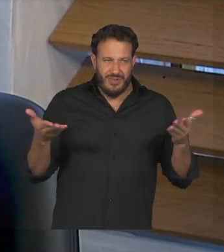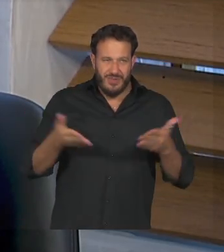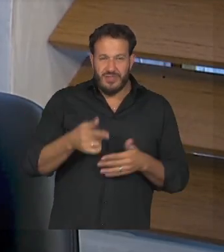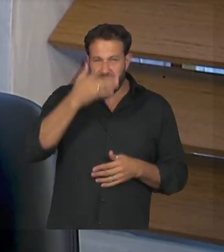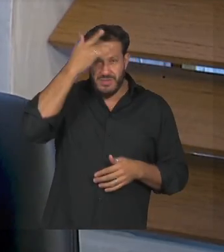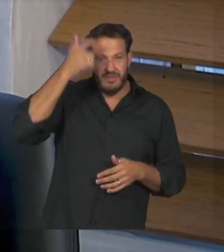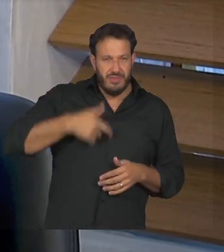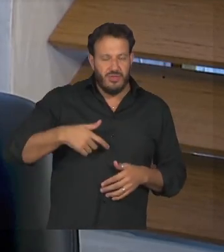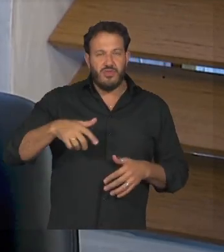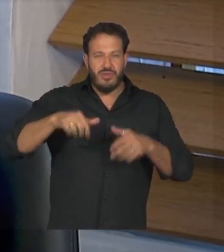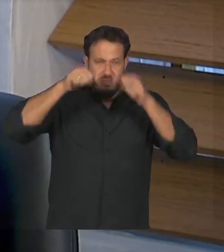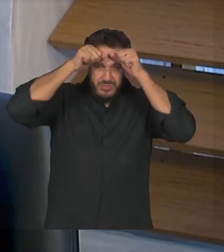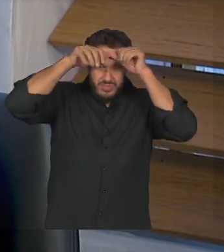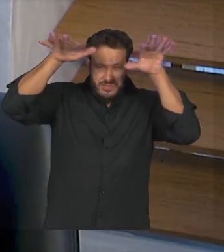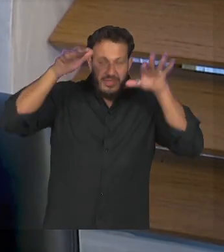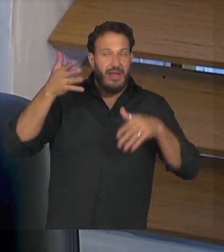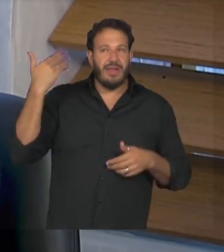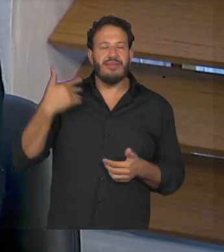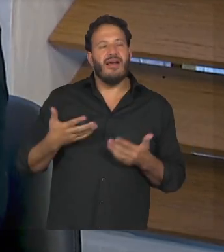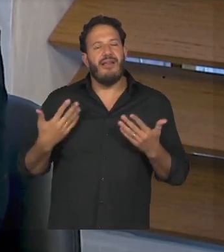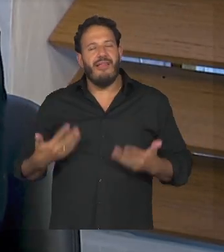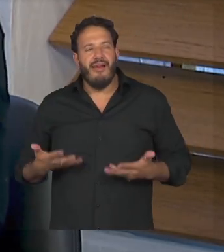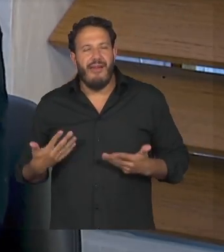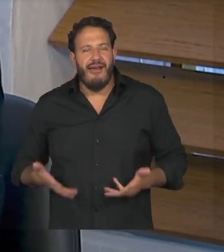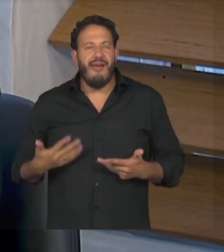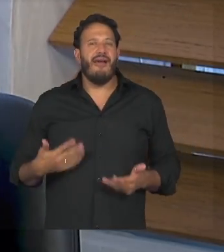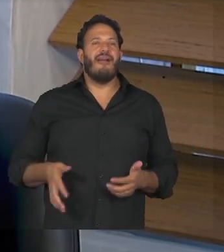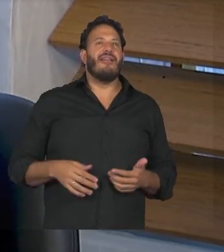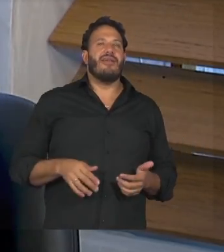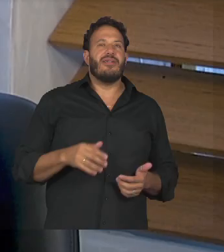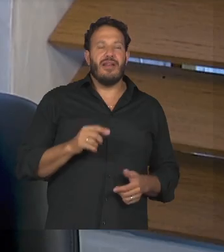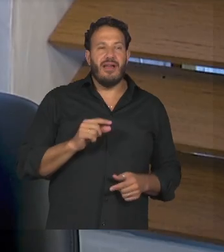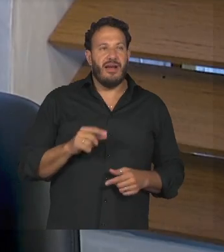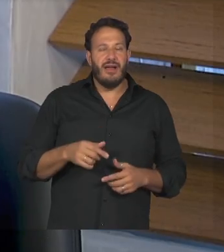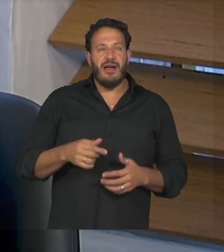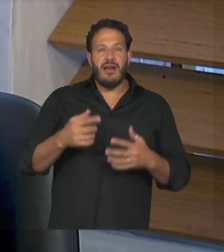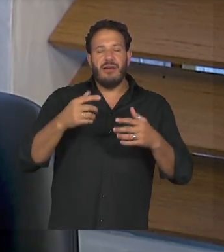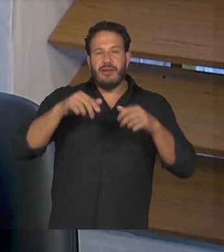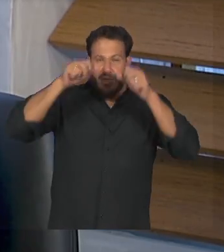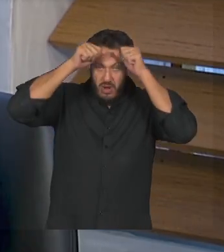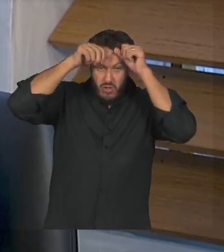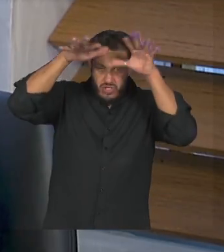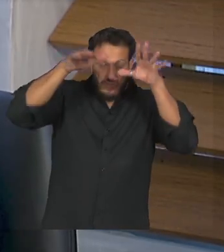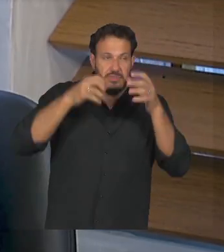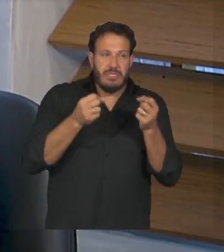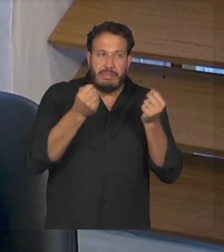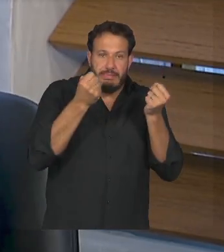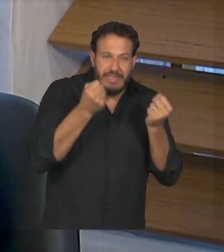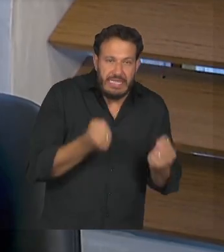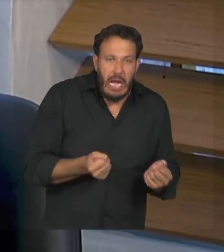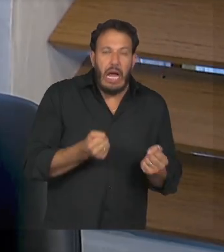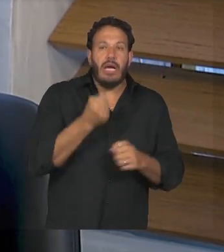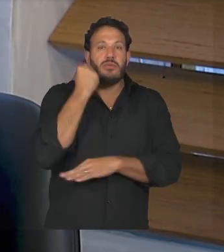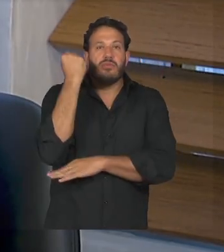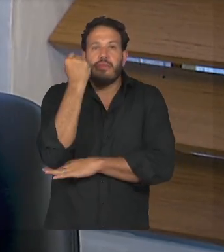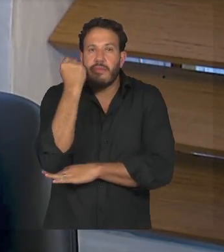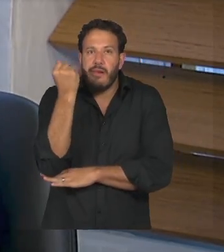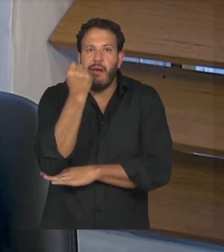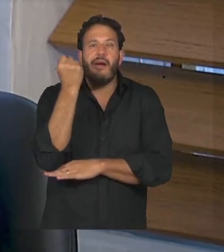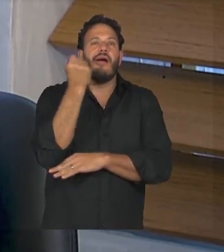autismo leve antigamente a gente tratava como asperger autismo leve autismo grave autismo